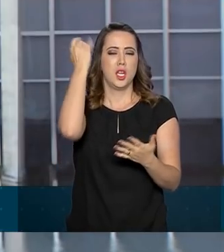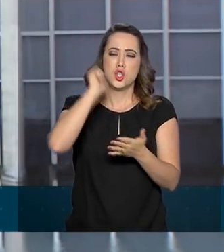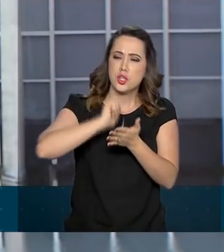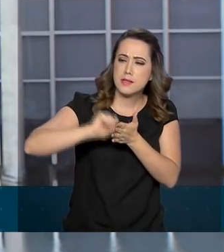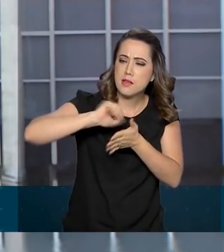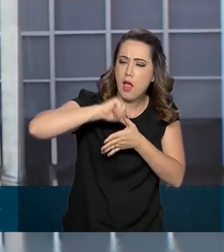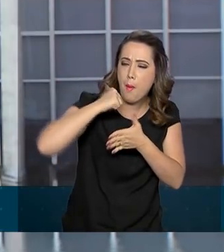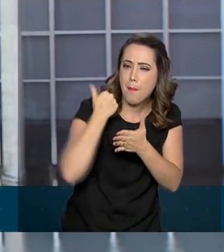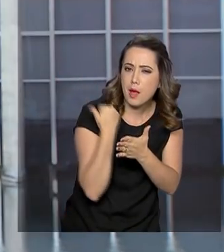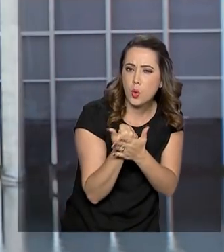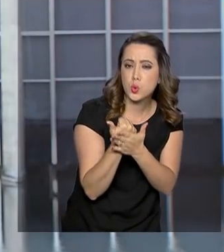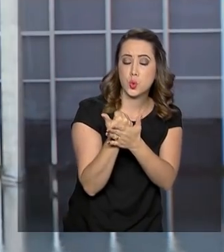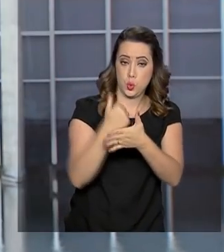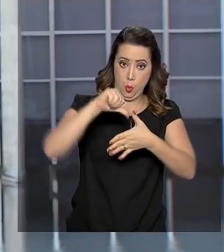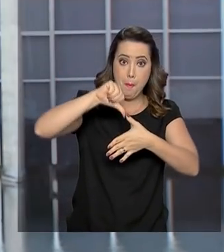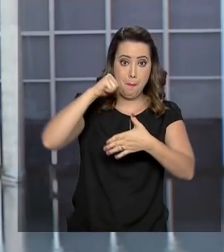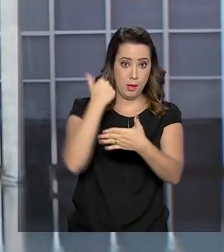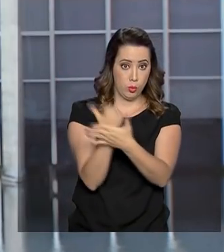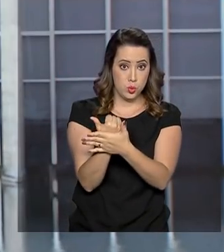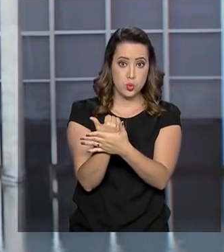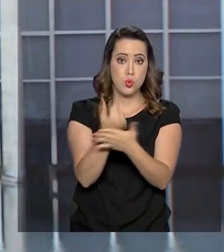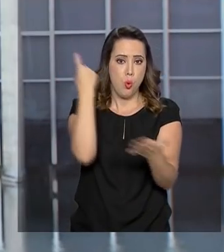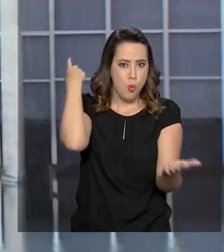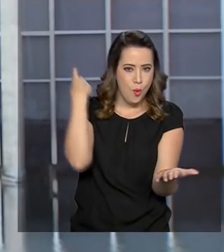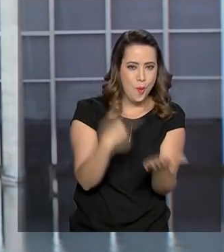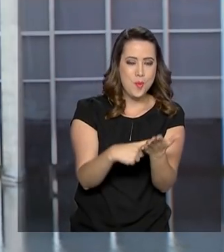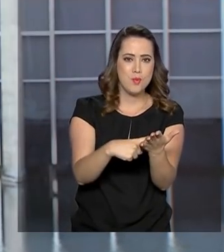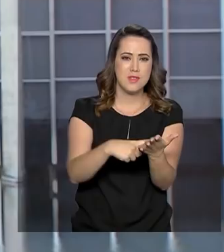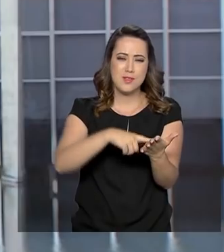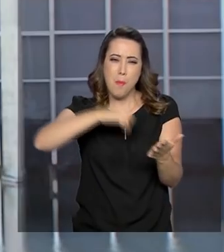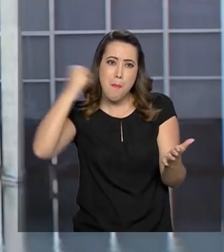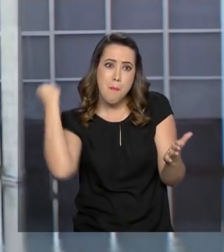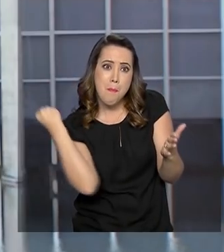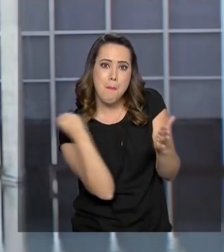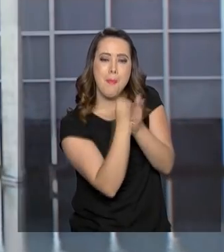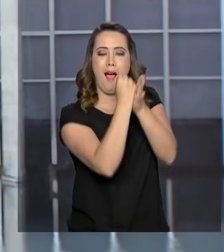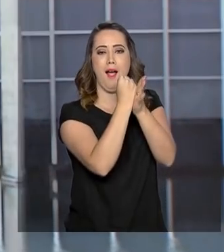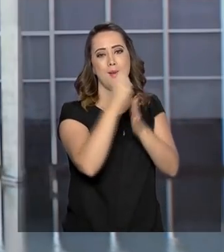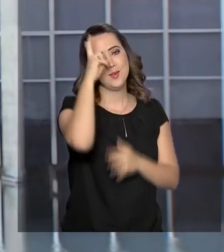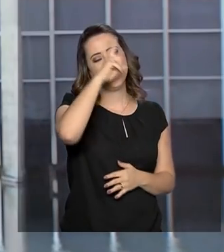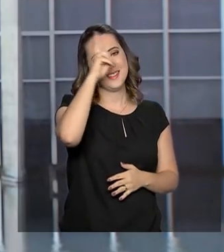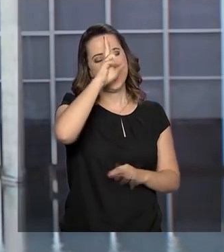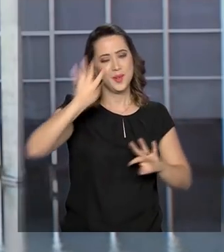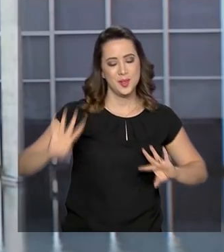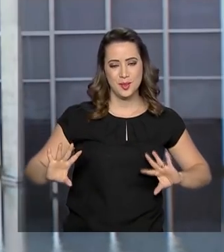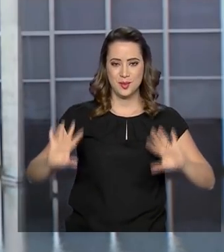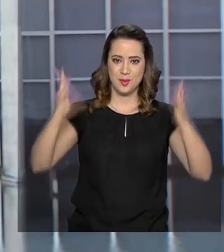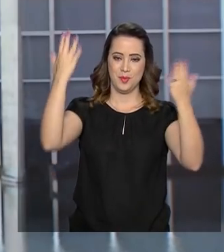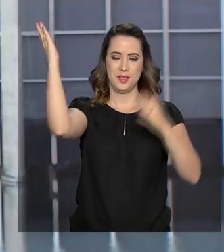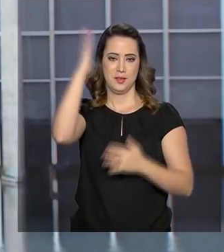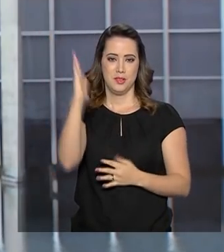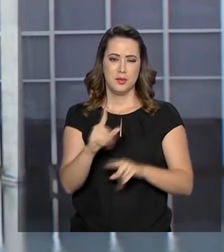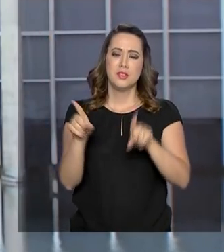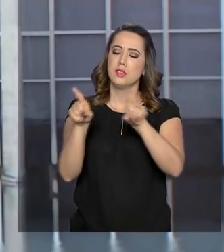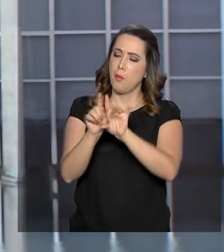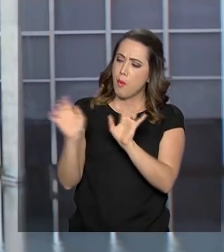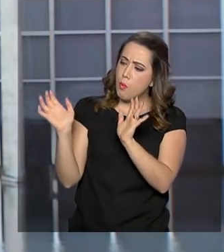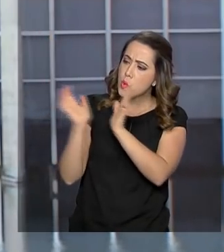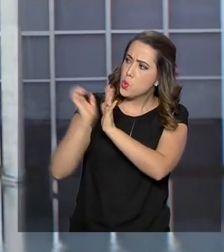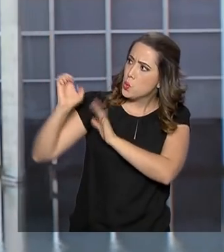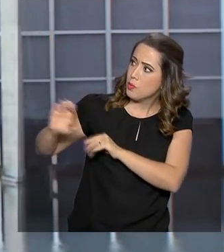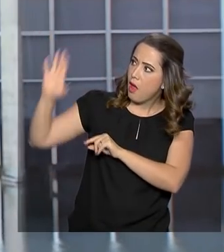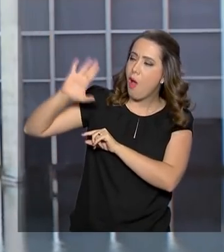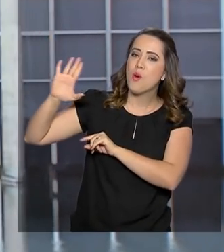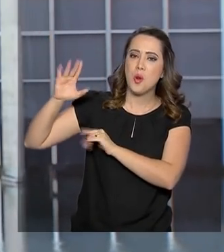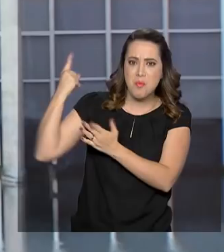por isso é considerado um marco histórico e foi bastante comemorado pelo governo brasileiro e por membros da União Europeia.